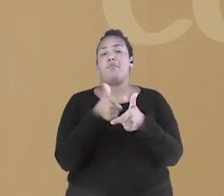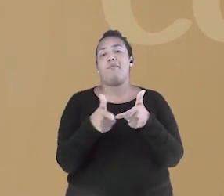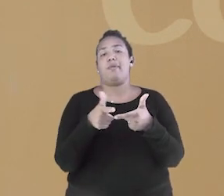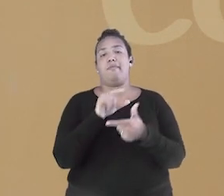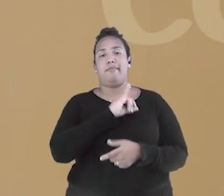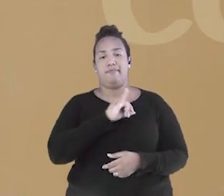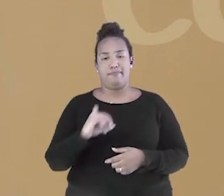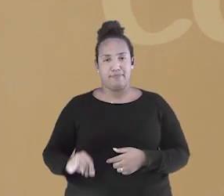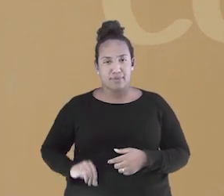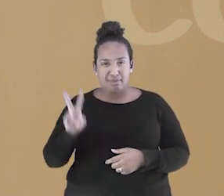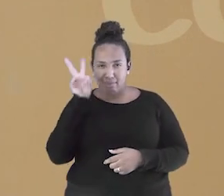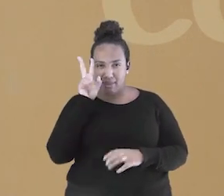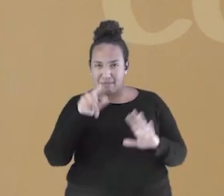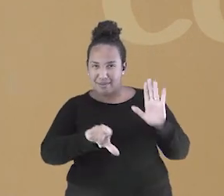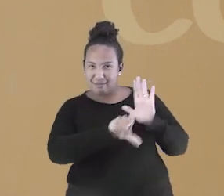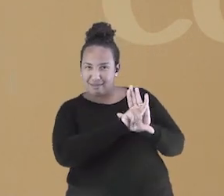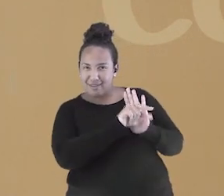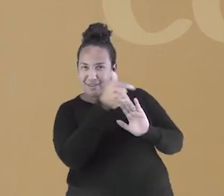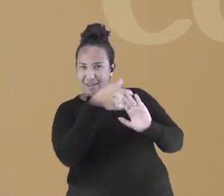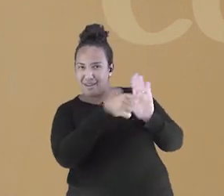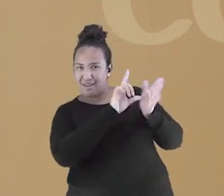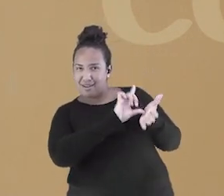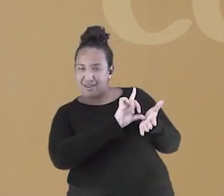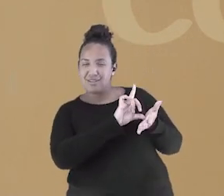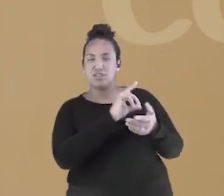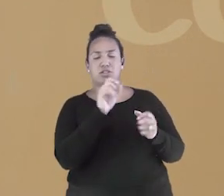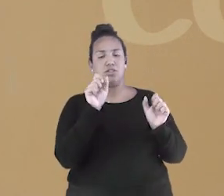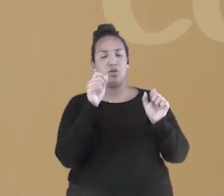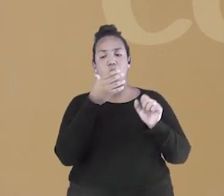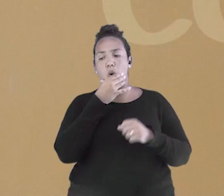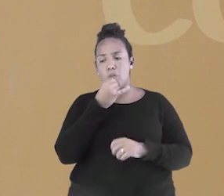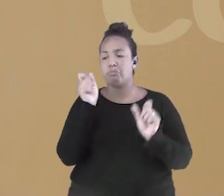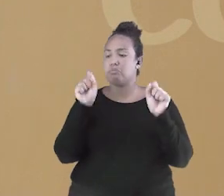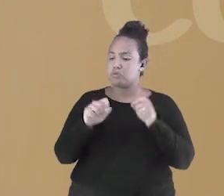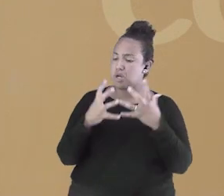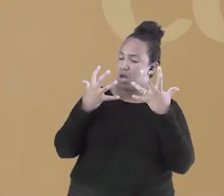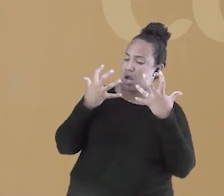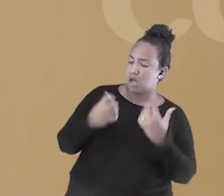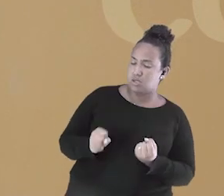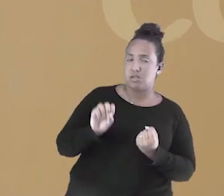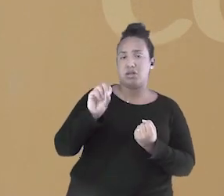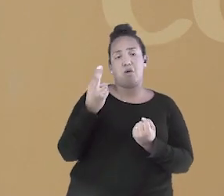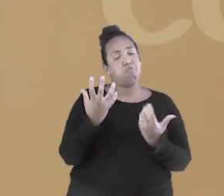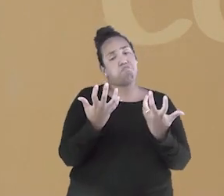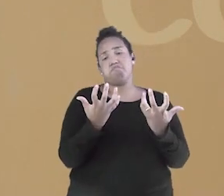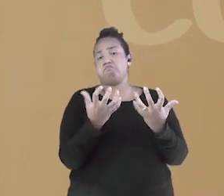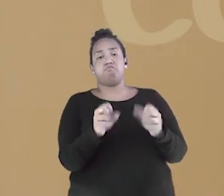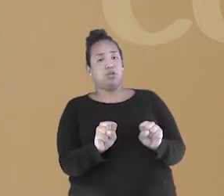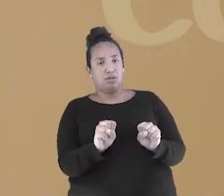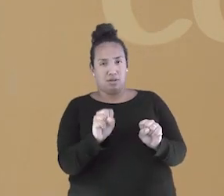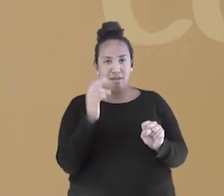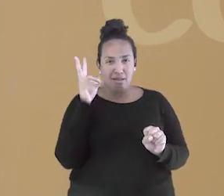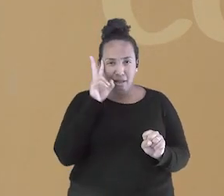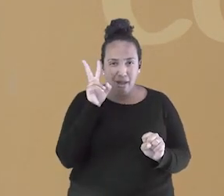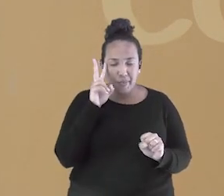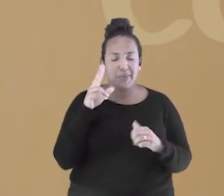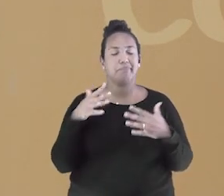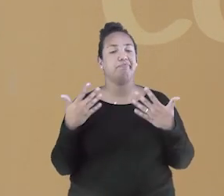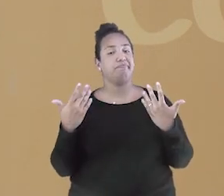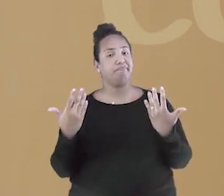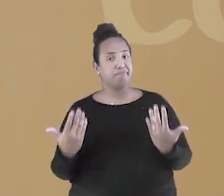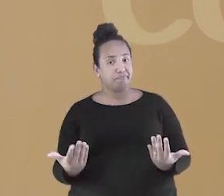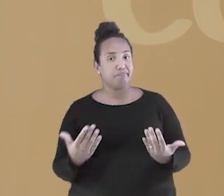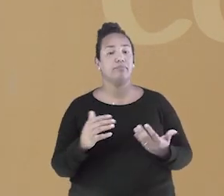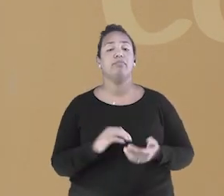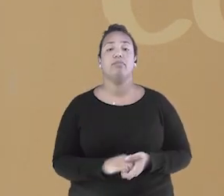Aquela lei que garantia a Dom Pedro II aceitar ou não as ordens do Papa? Pois bem, viam acontecendo diversos